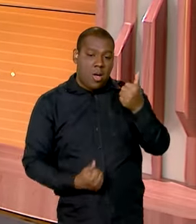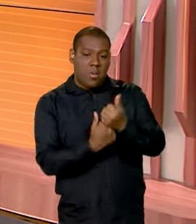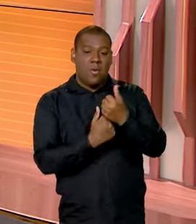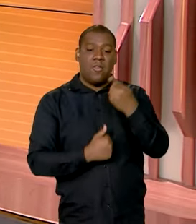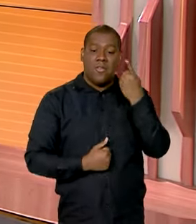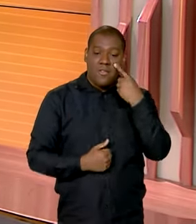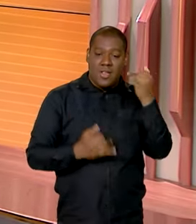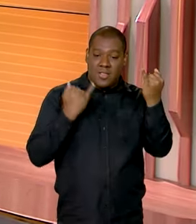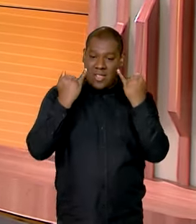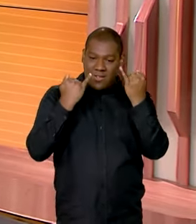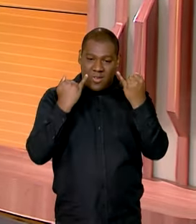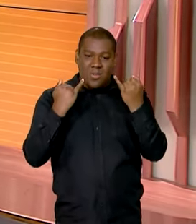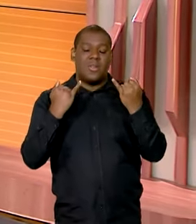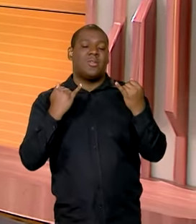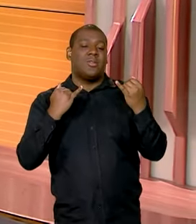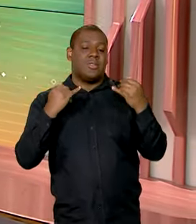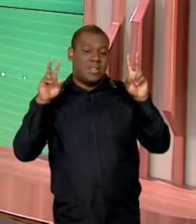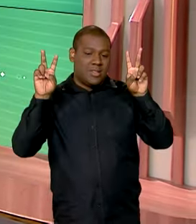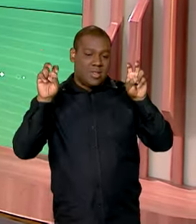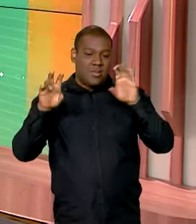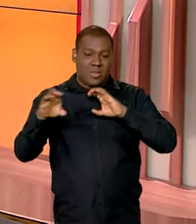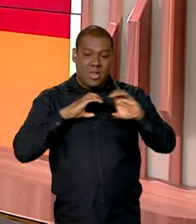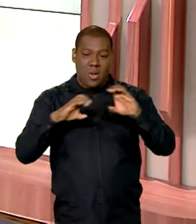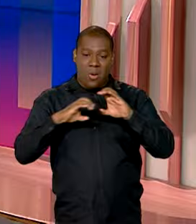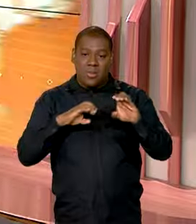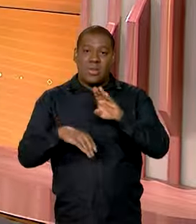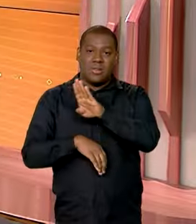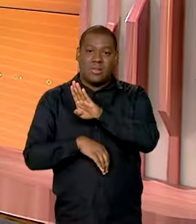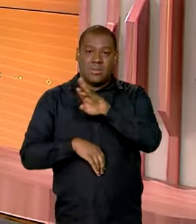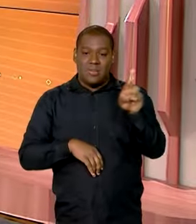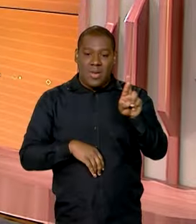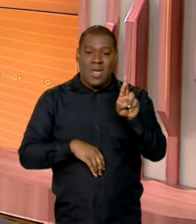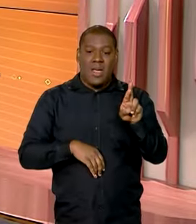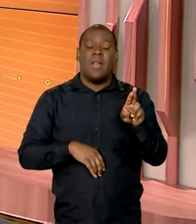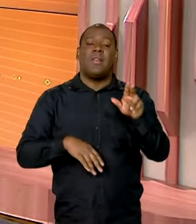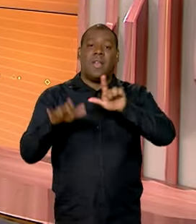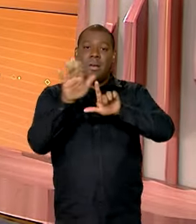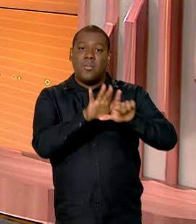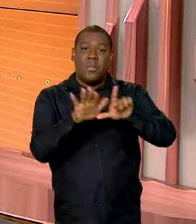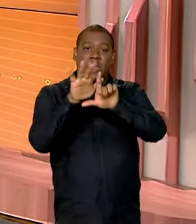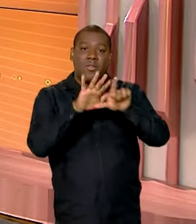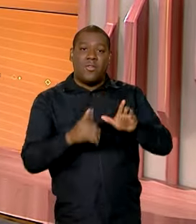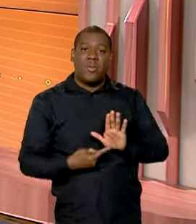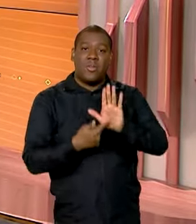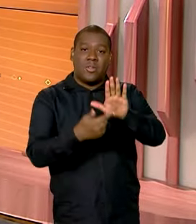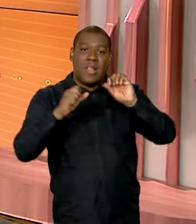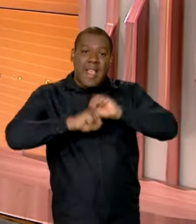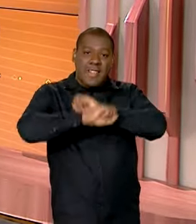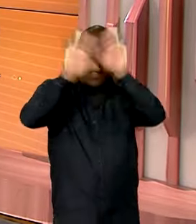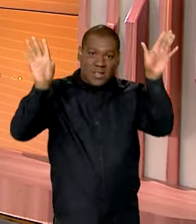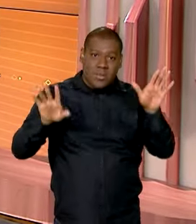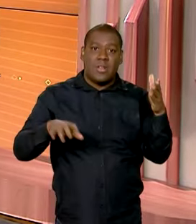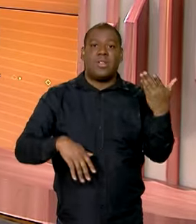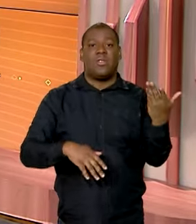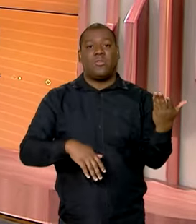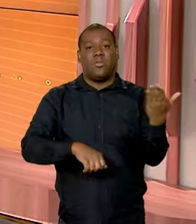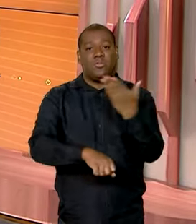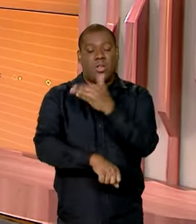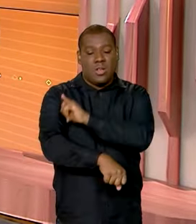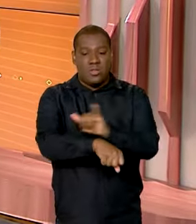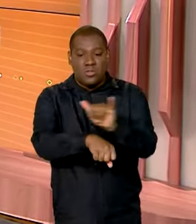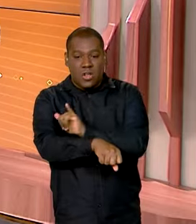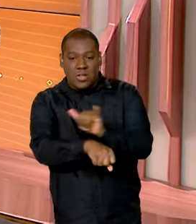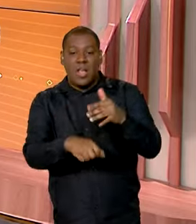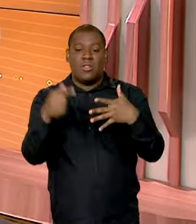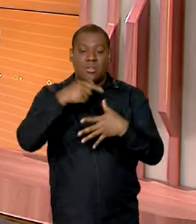disponíveis no Comunica.br, a plataforma que mostra com transparência as entregas do governo federal. Você